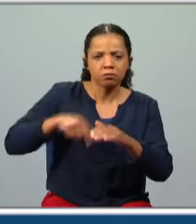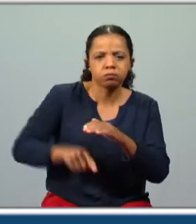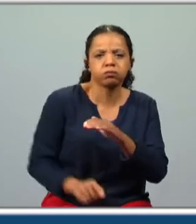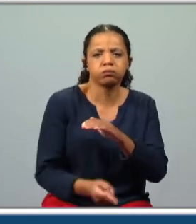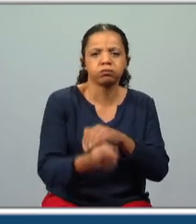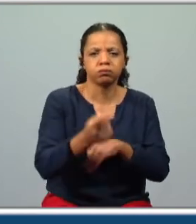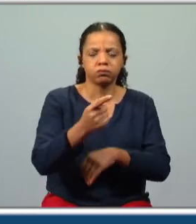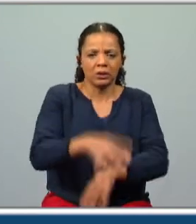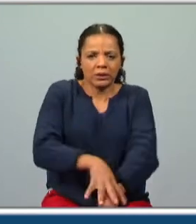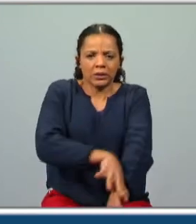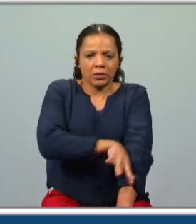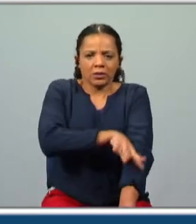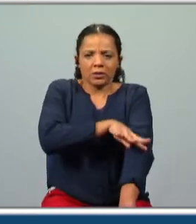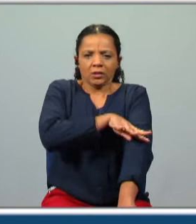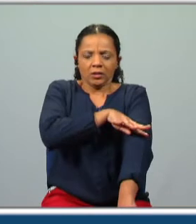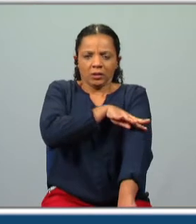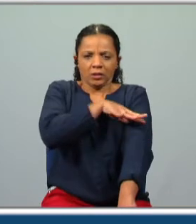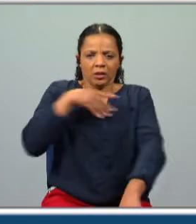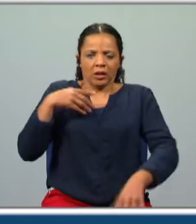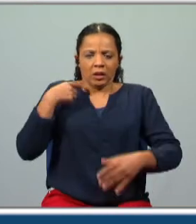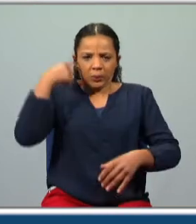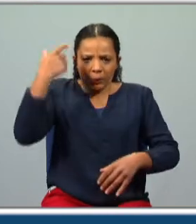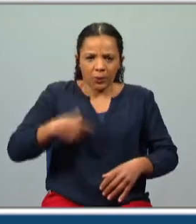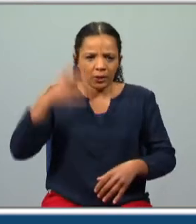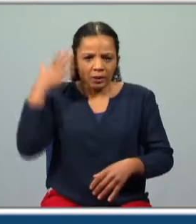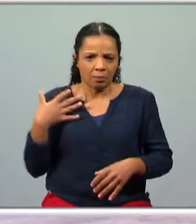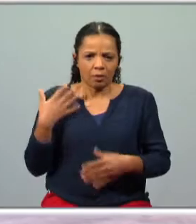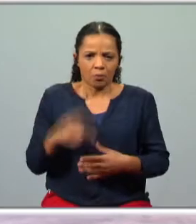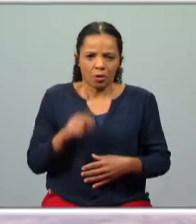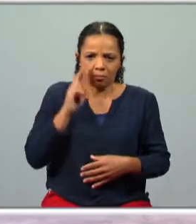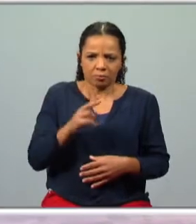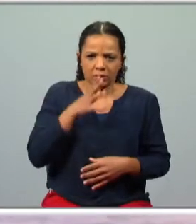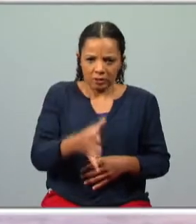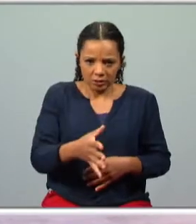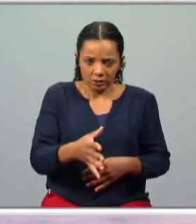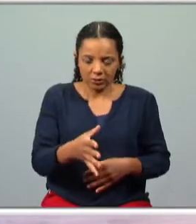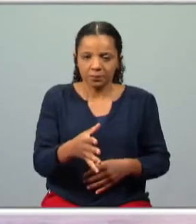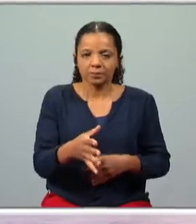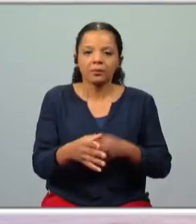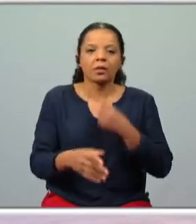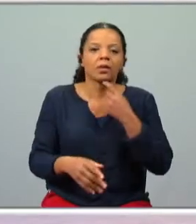as carnes e o cabelo, a mim e a todos, só de ouvi-lo e vi-lo. E disse. E disse.